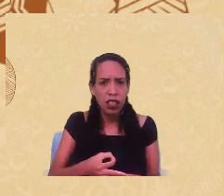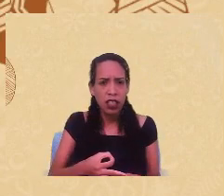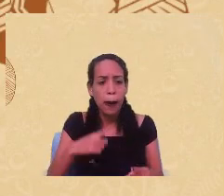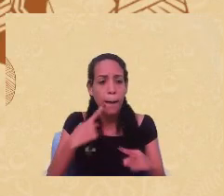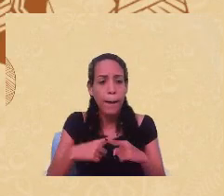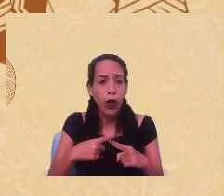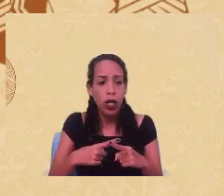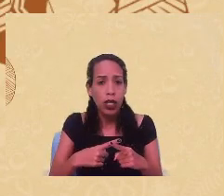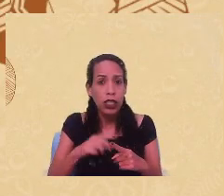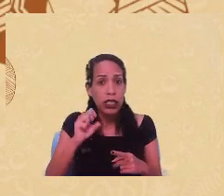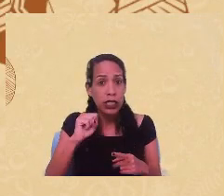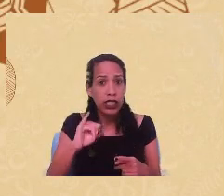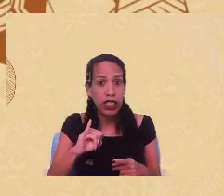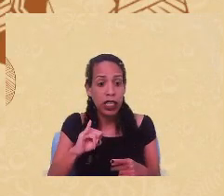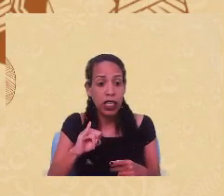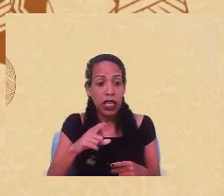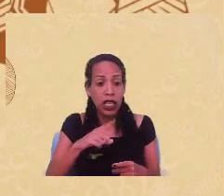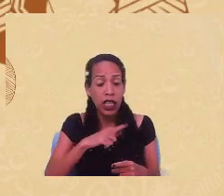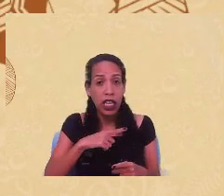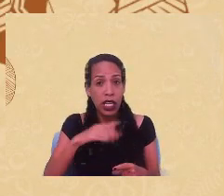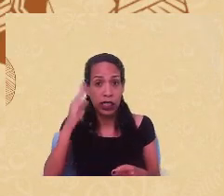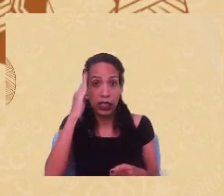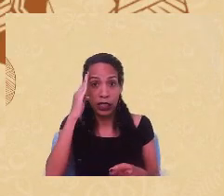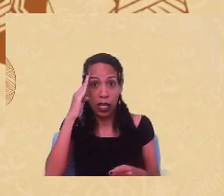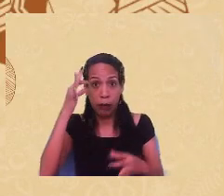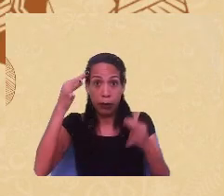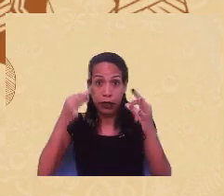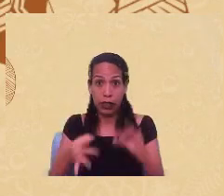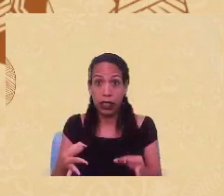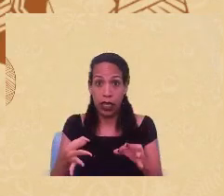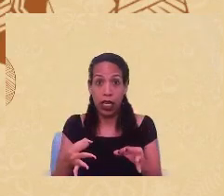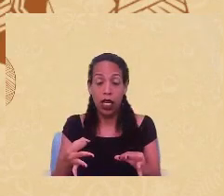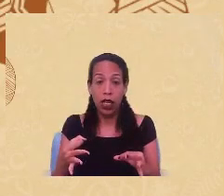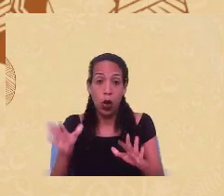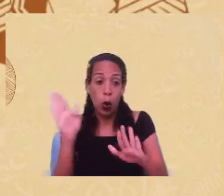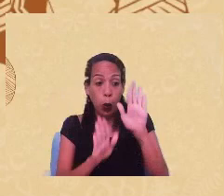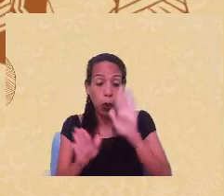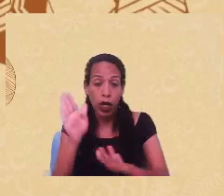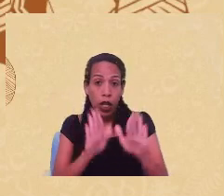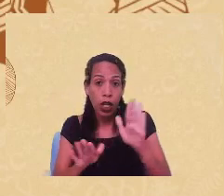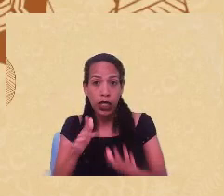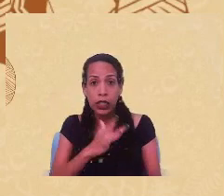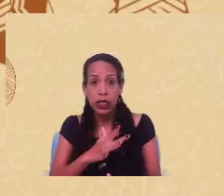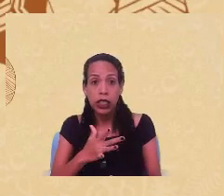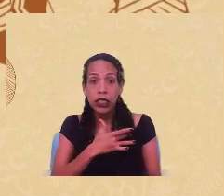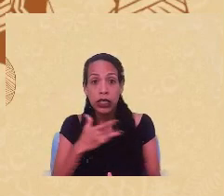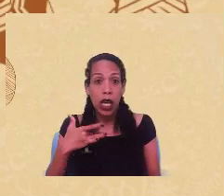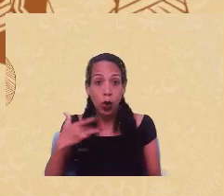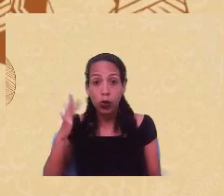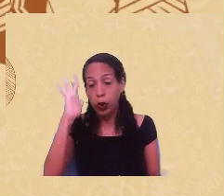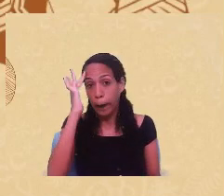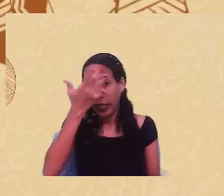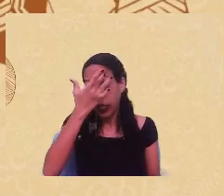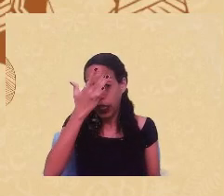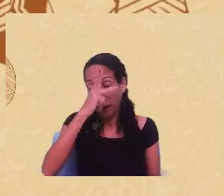se houver um saber específico para o cuidado de saúde mental, por exemplo, da população negra, a gente corre o